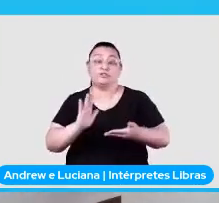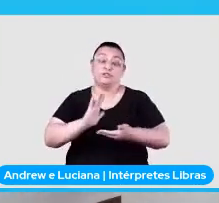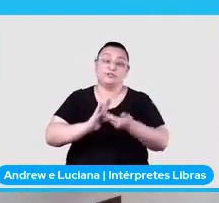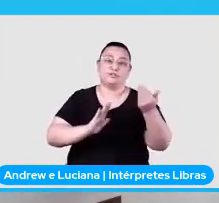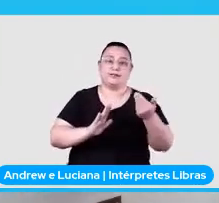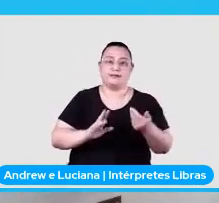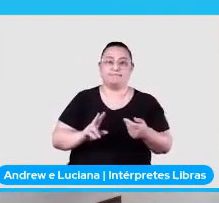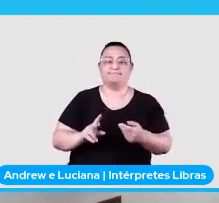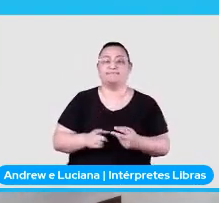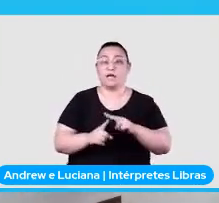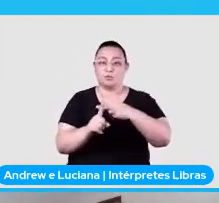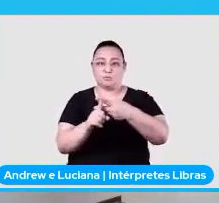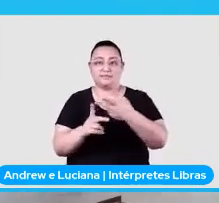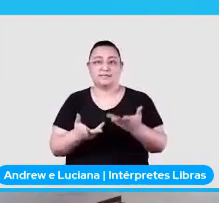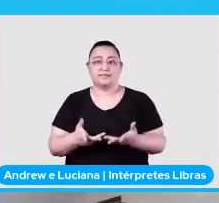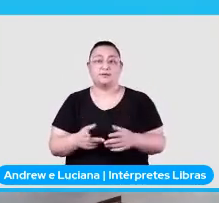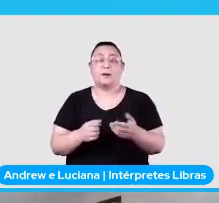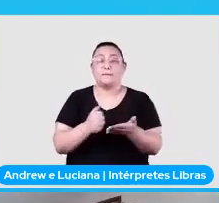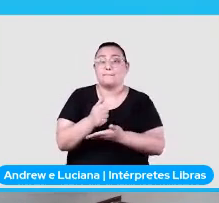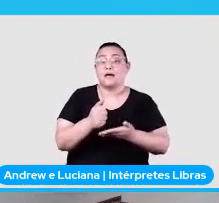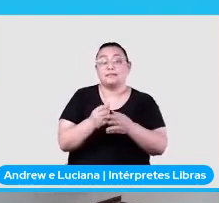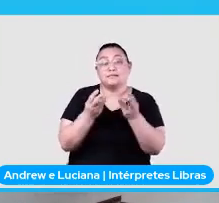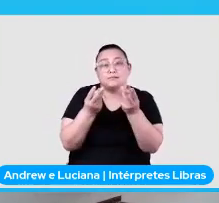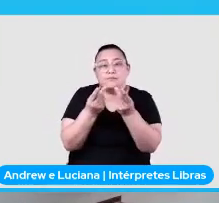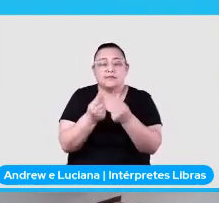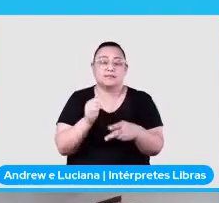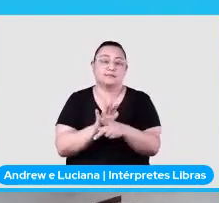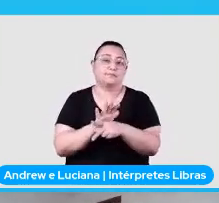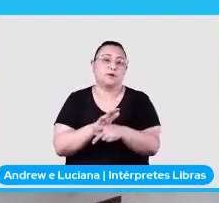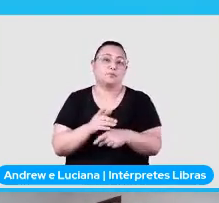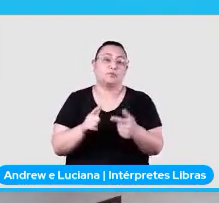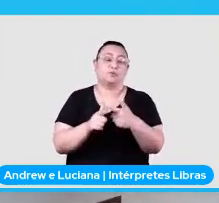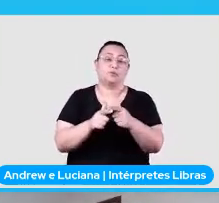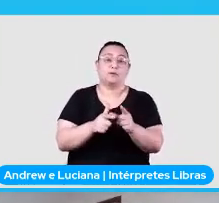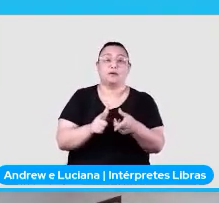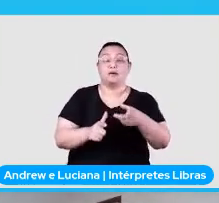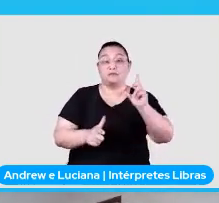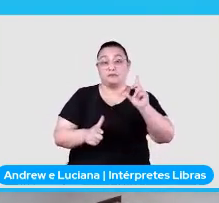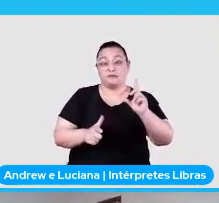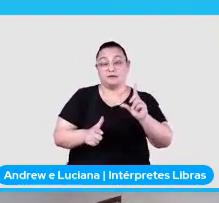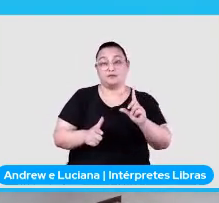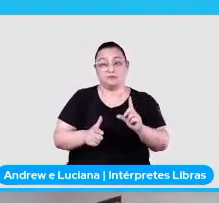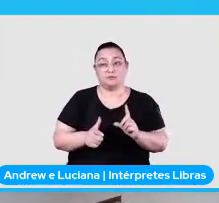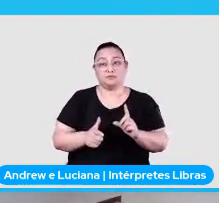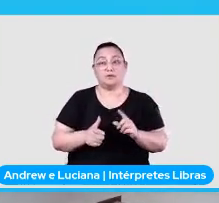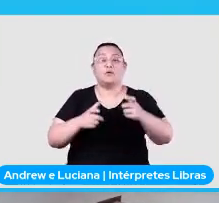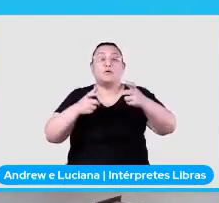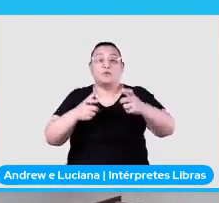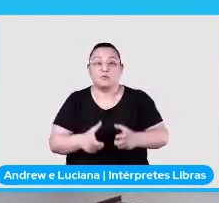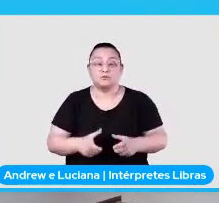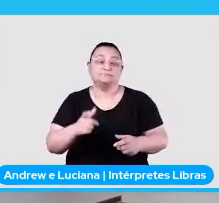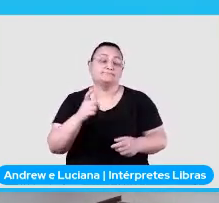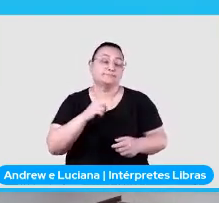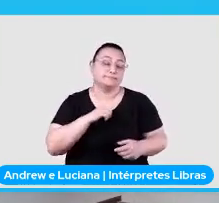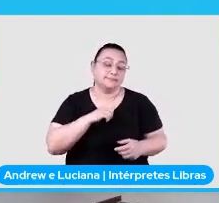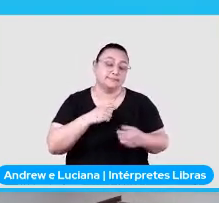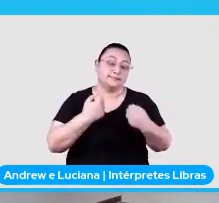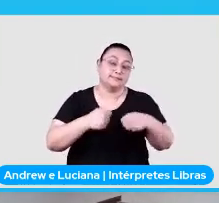Basicamente, é uma especialização desse problema anterior, que eu acabei de falar, onde a gente tem que